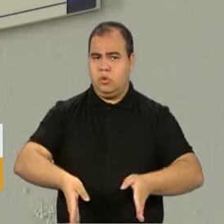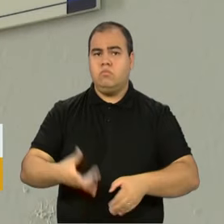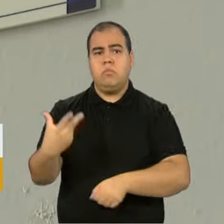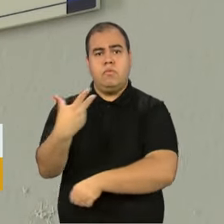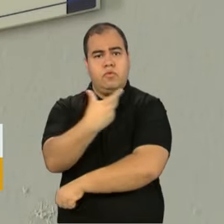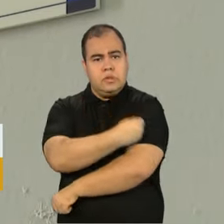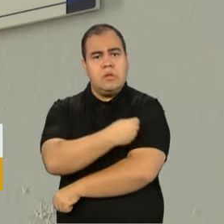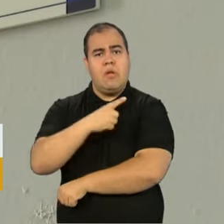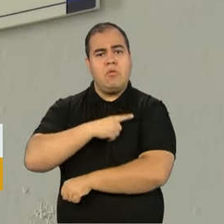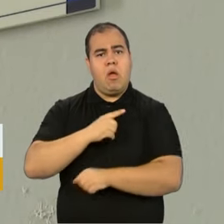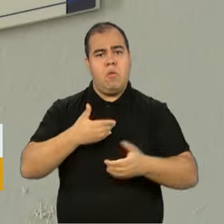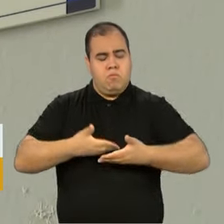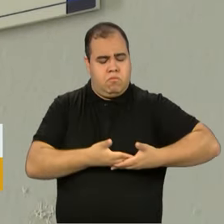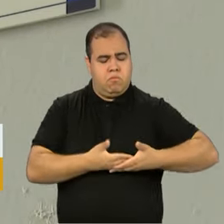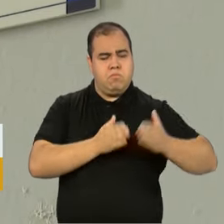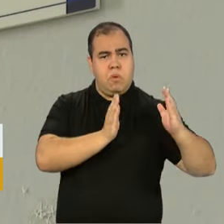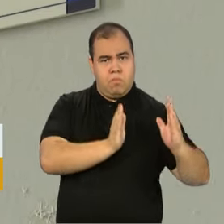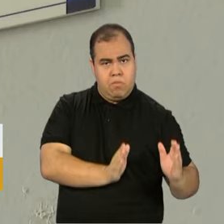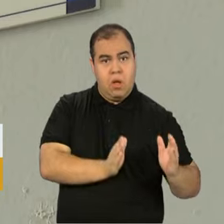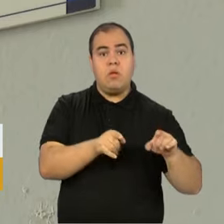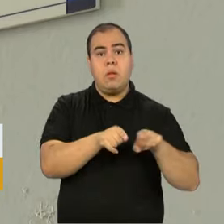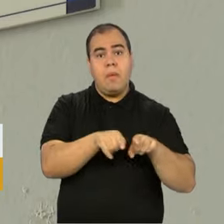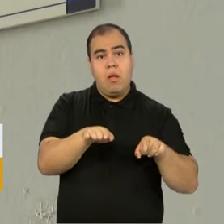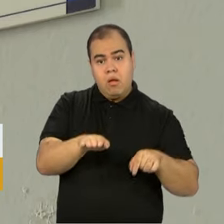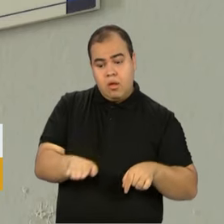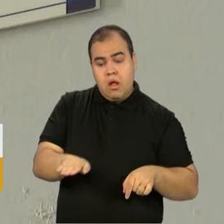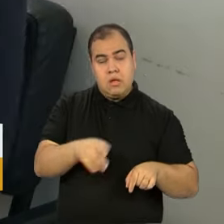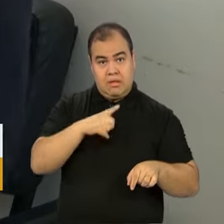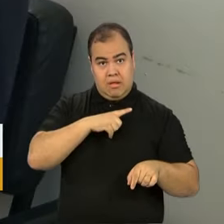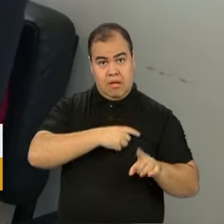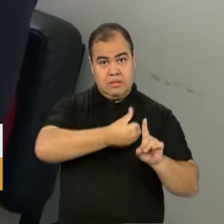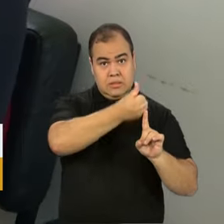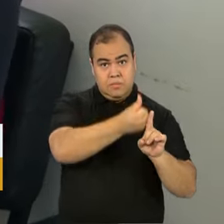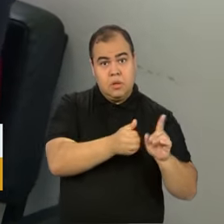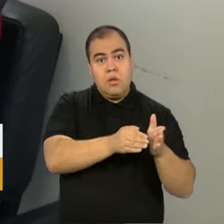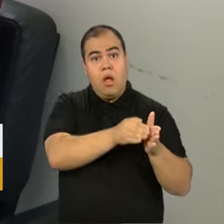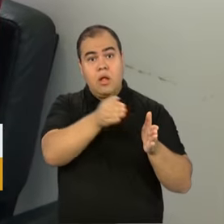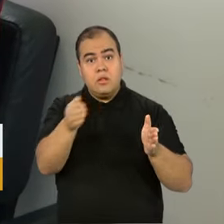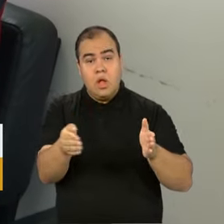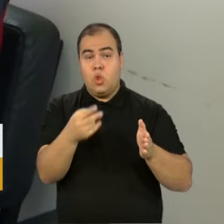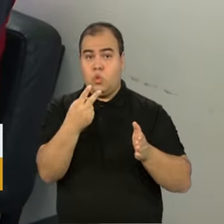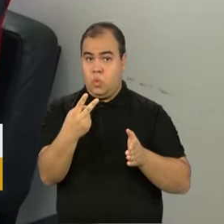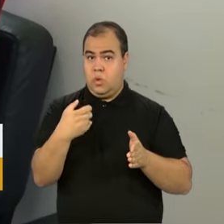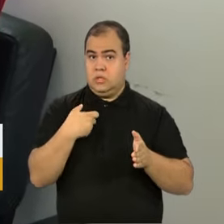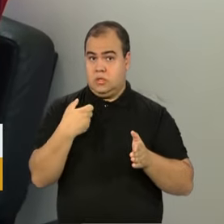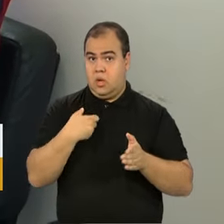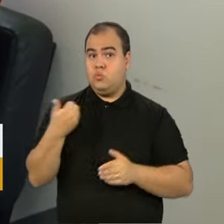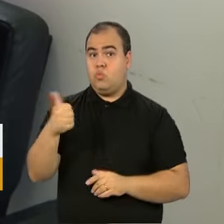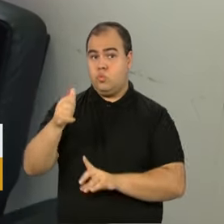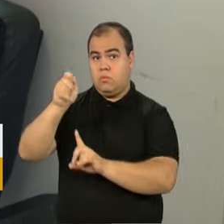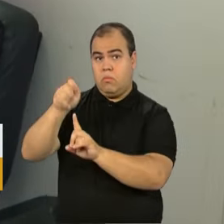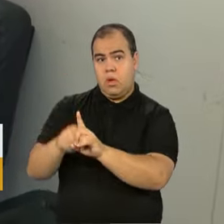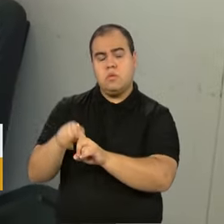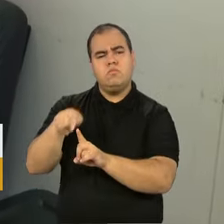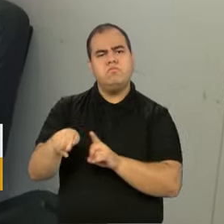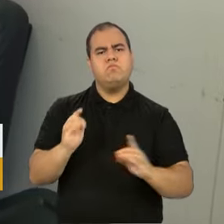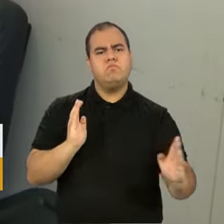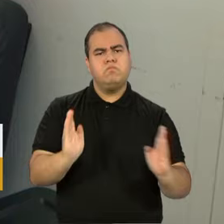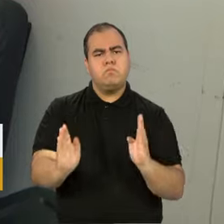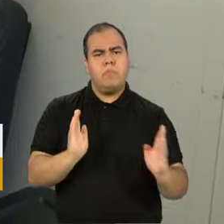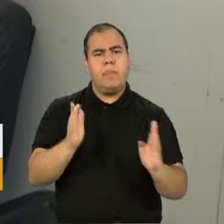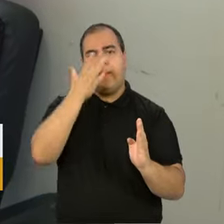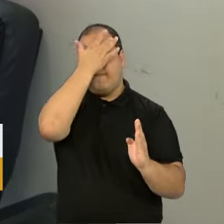vai ser aplicada em bebês e crianças de seis meses a dois anos e onze meses. Nessa fase, os